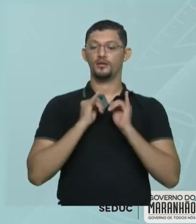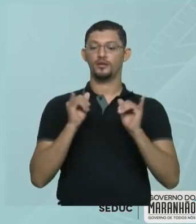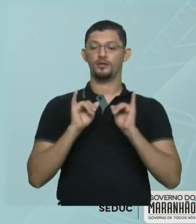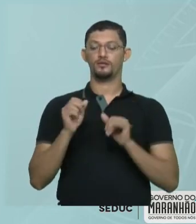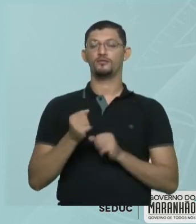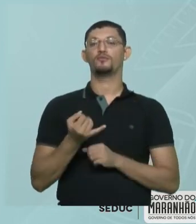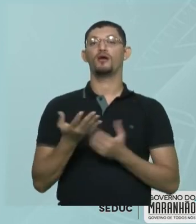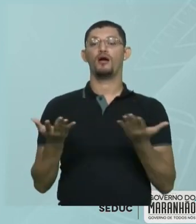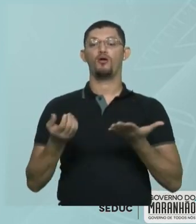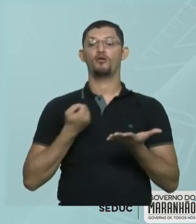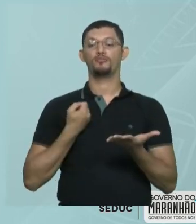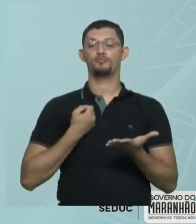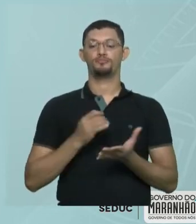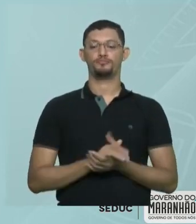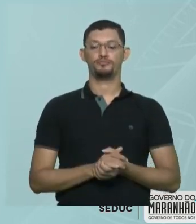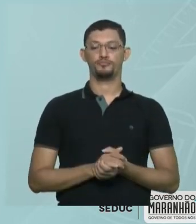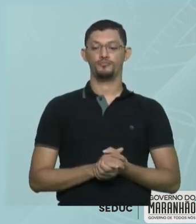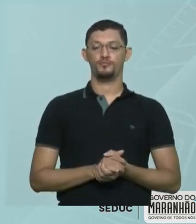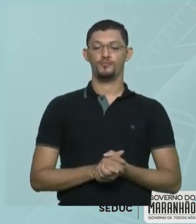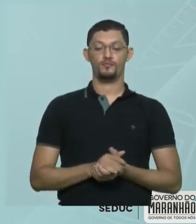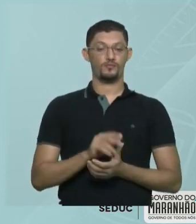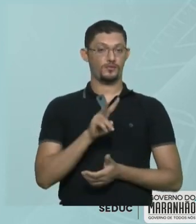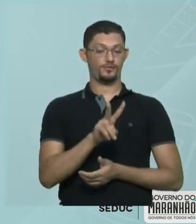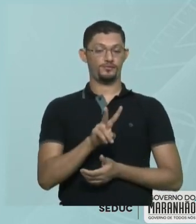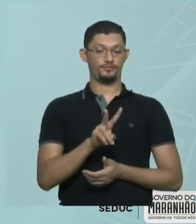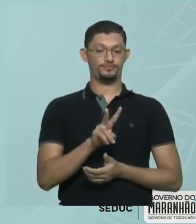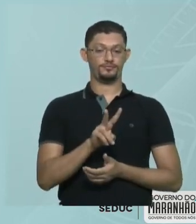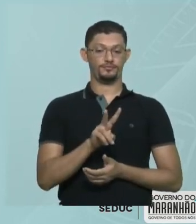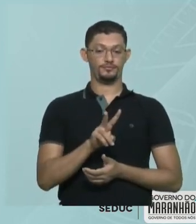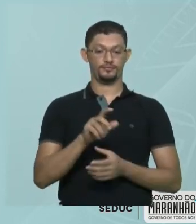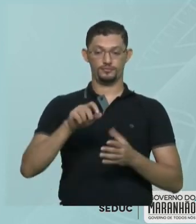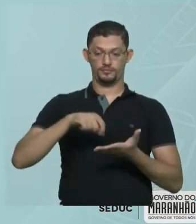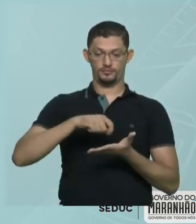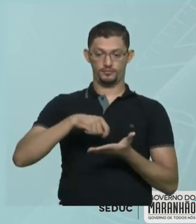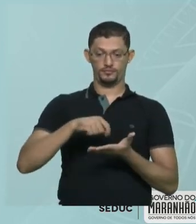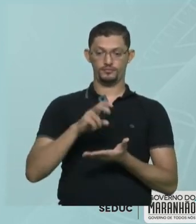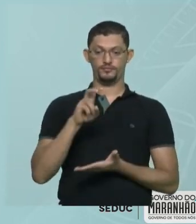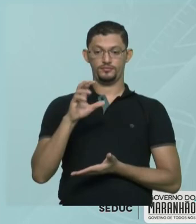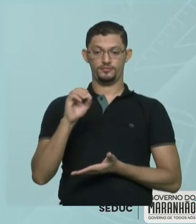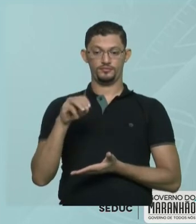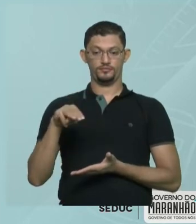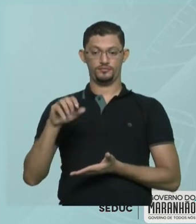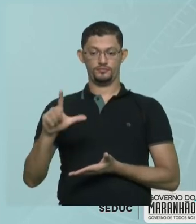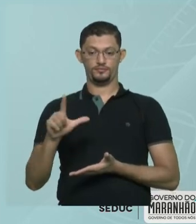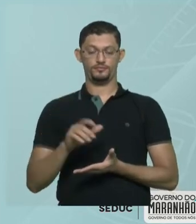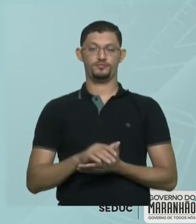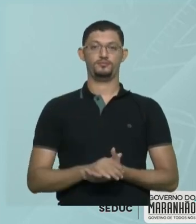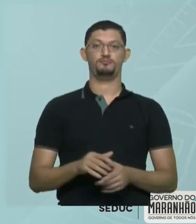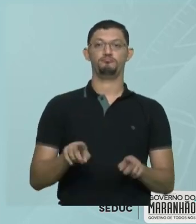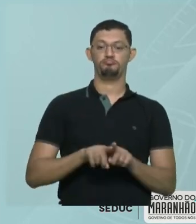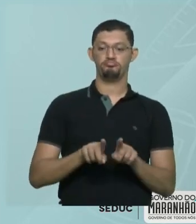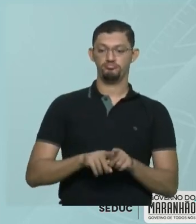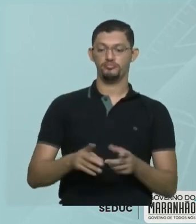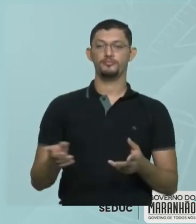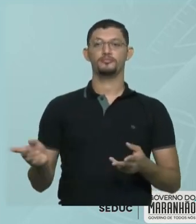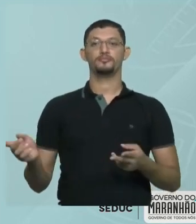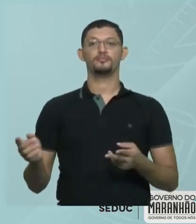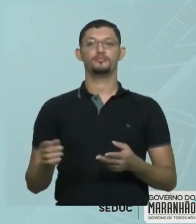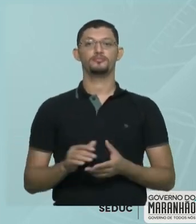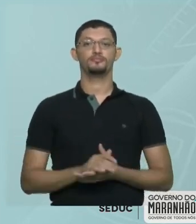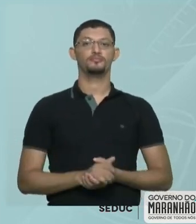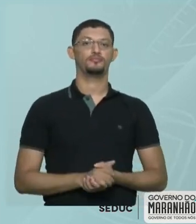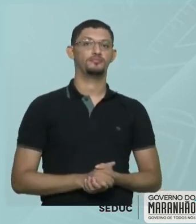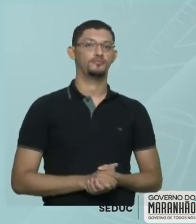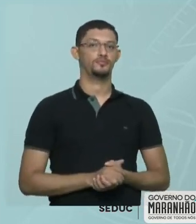pegar os dados. Ele me deu qual é o O volume da xícara, 50 ml. Ele me deu também... Ah,